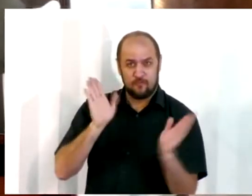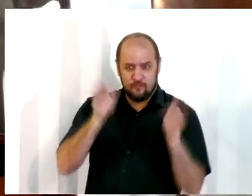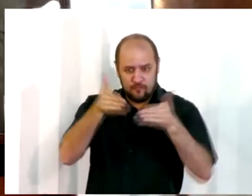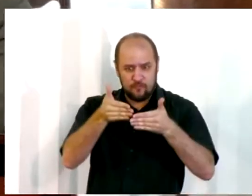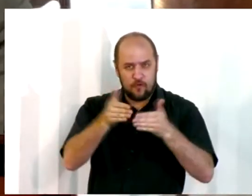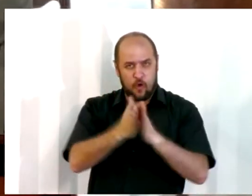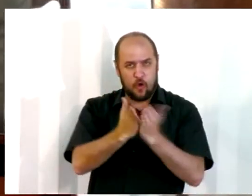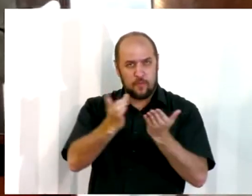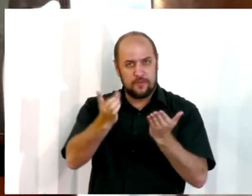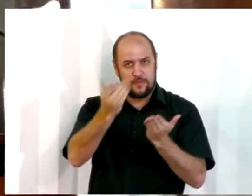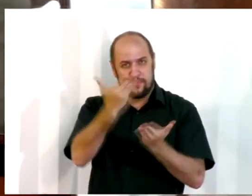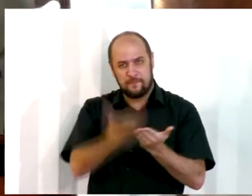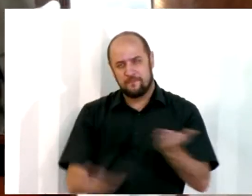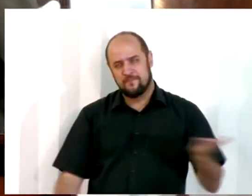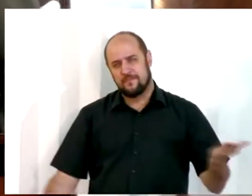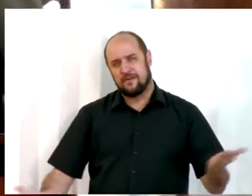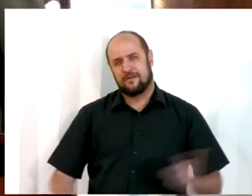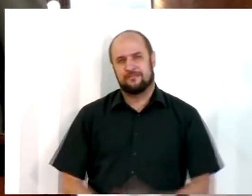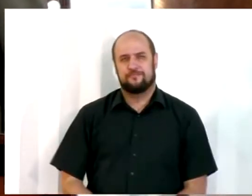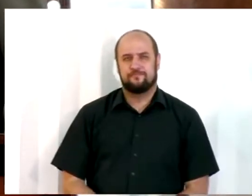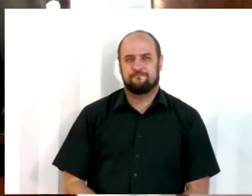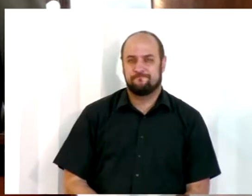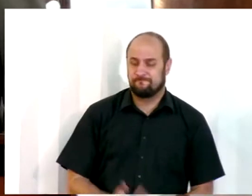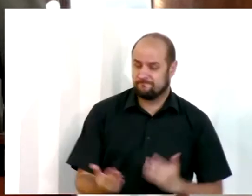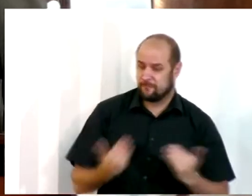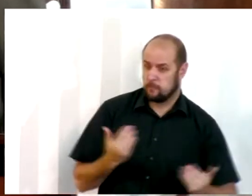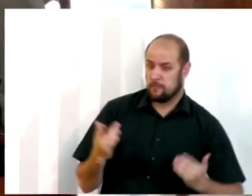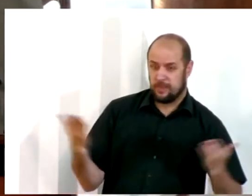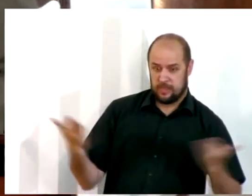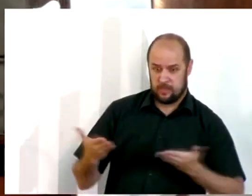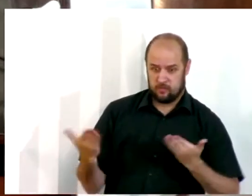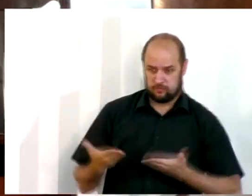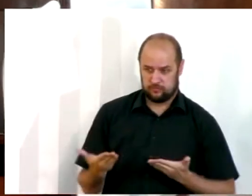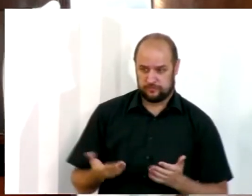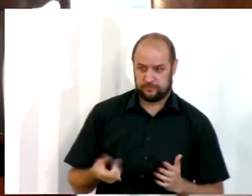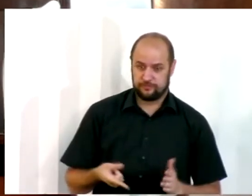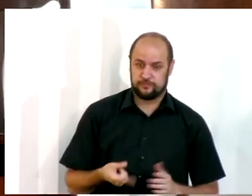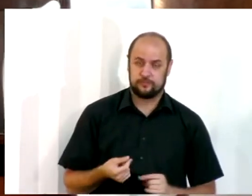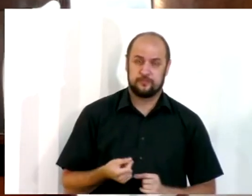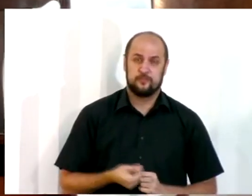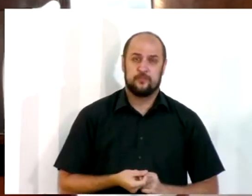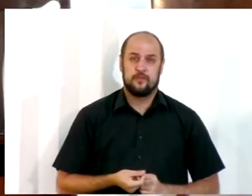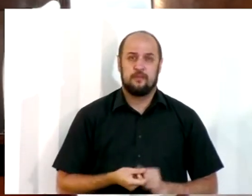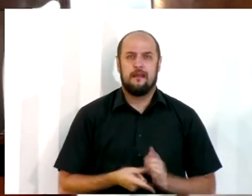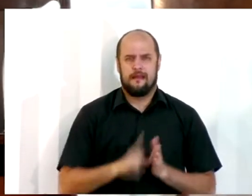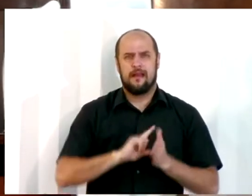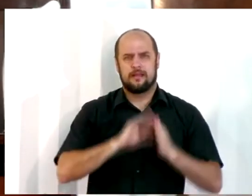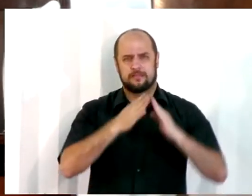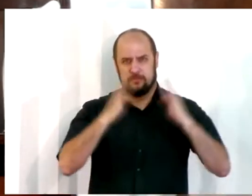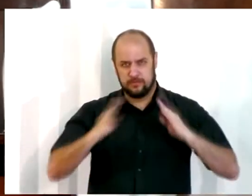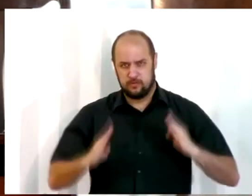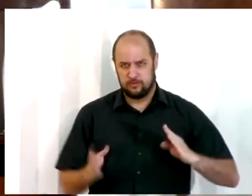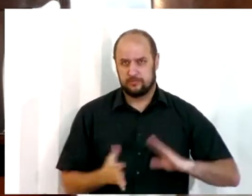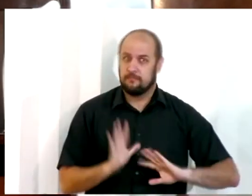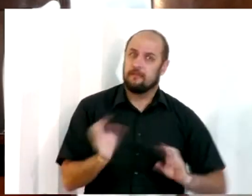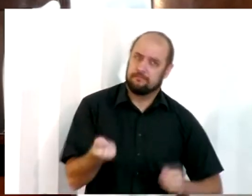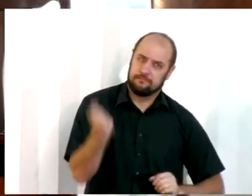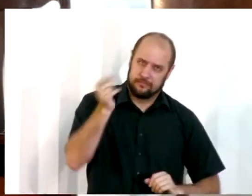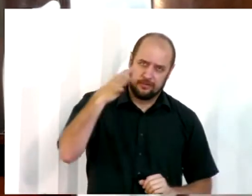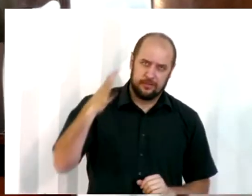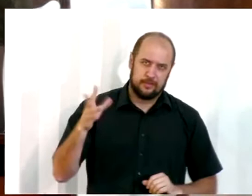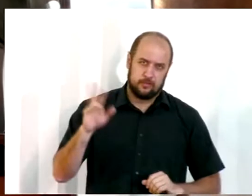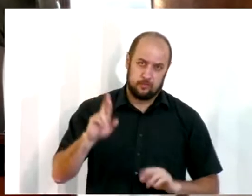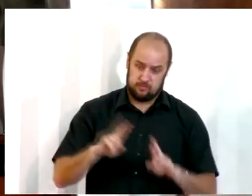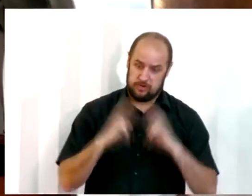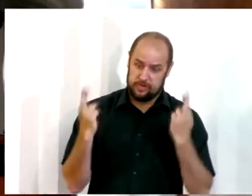Trazendo para os dias desse texto que eu acabei de ler, antes do cativeiro babilônico, claro que primeiro o reino do norte é